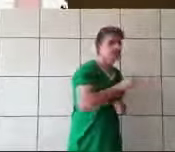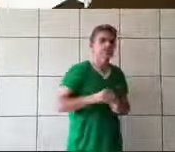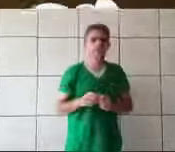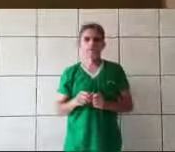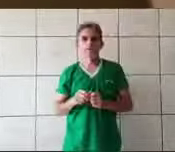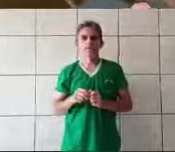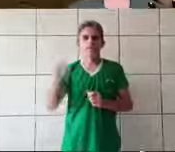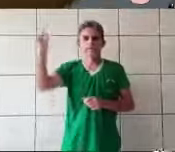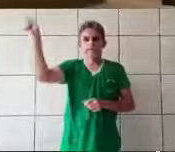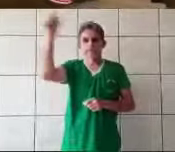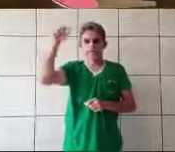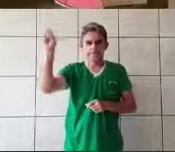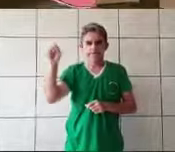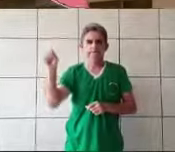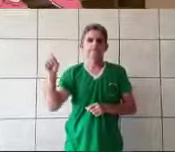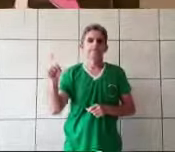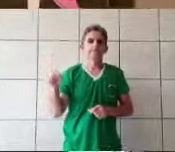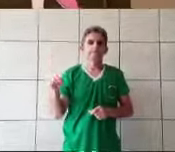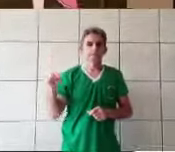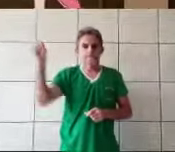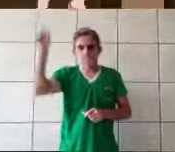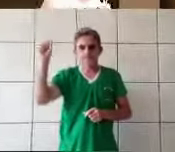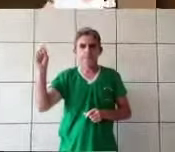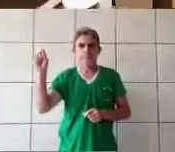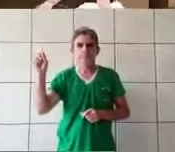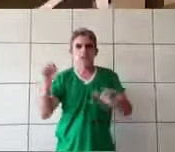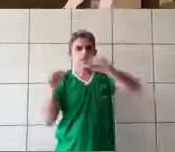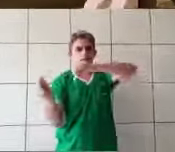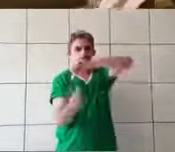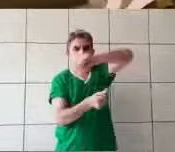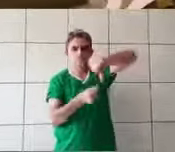Então, ela foi para o sótão, pegou seus amigos ratos e desceu novamente.